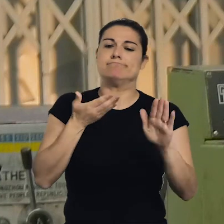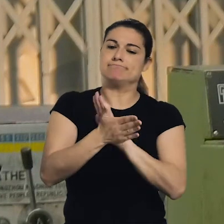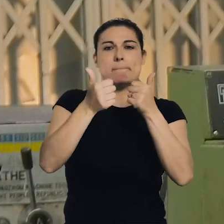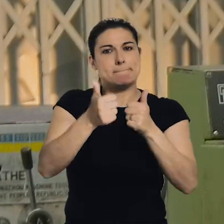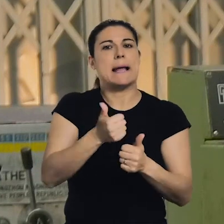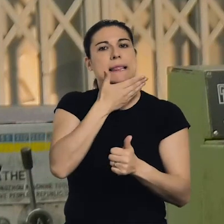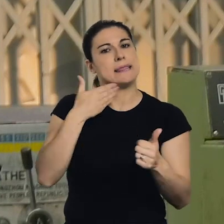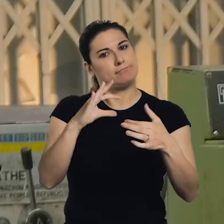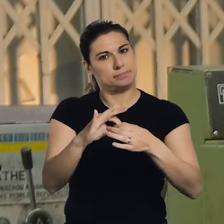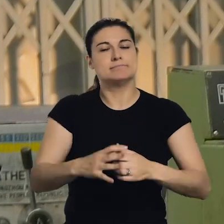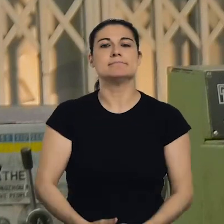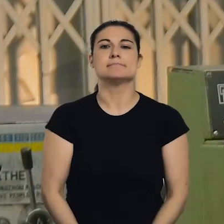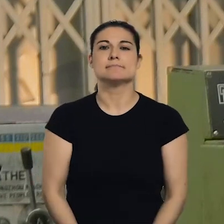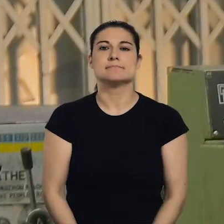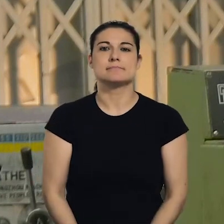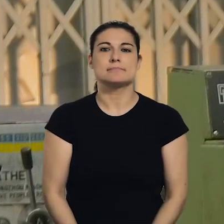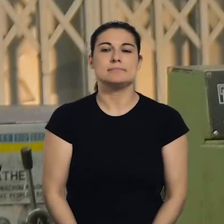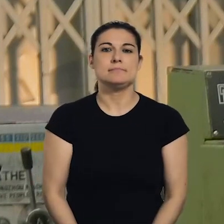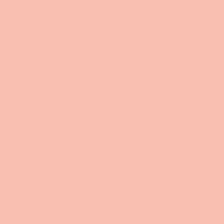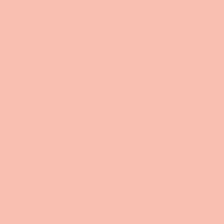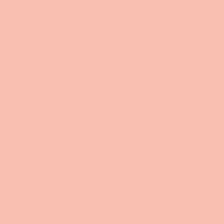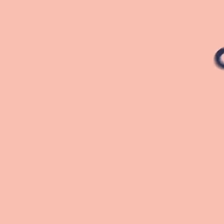portanto porque queremos de facto que os alunos se integrem.